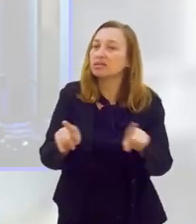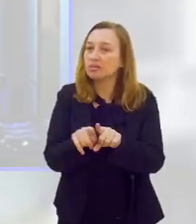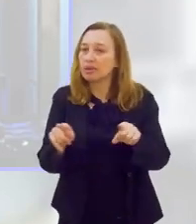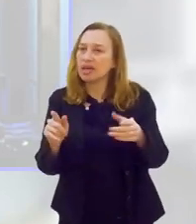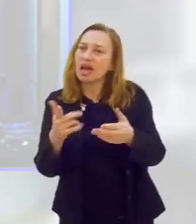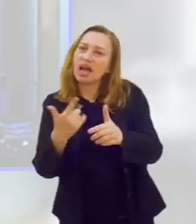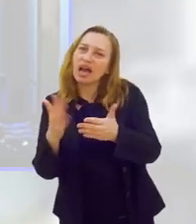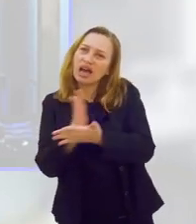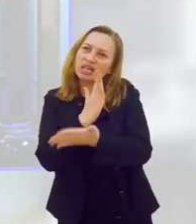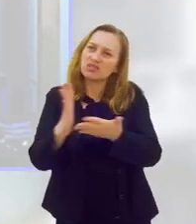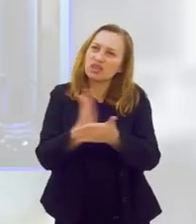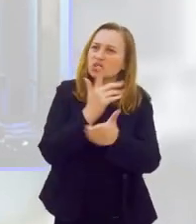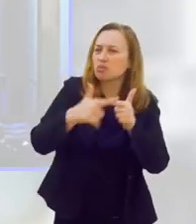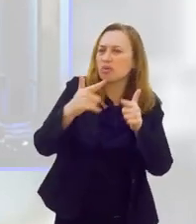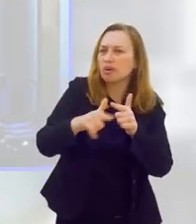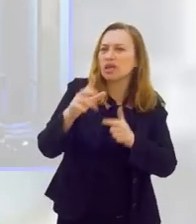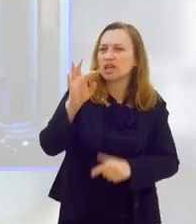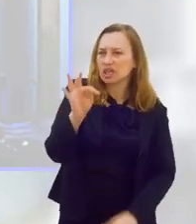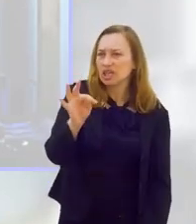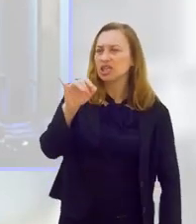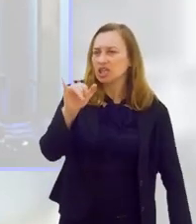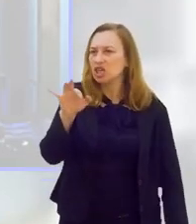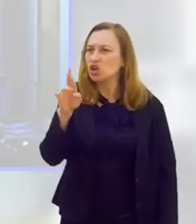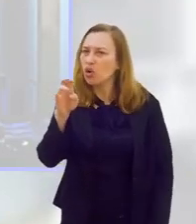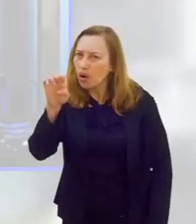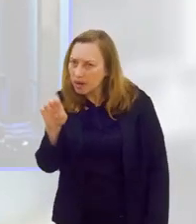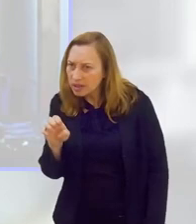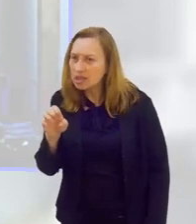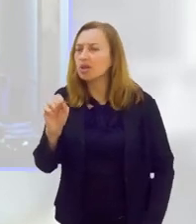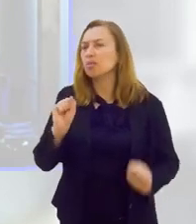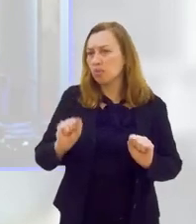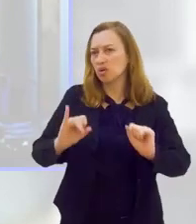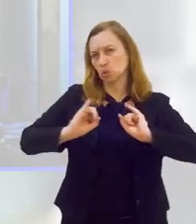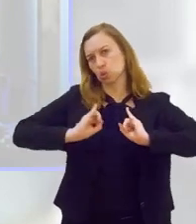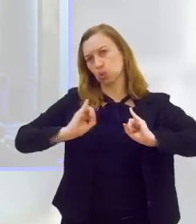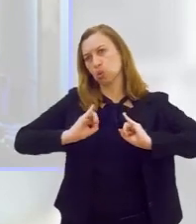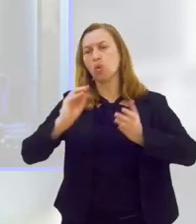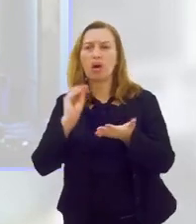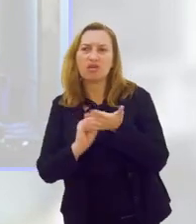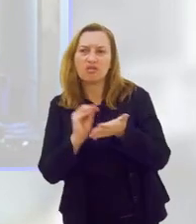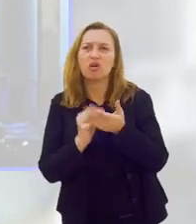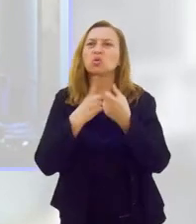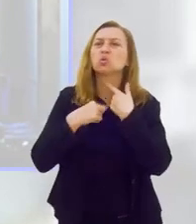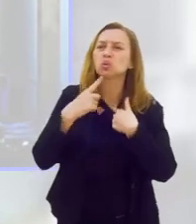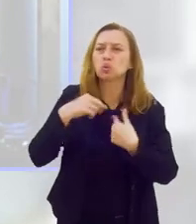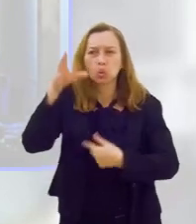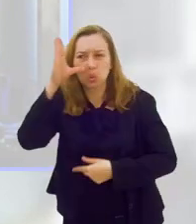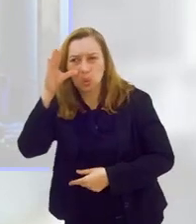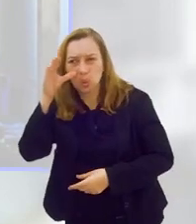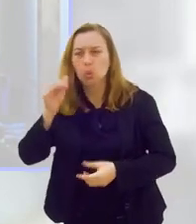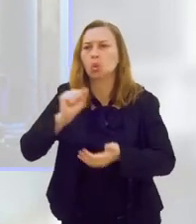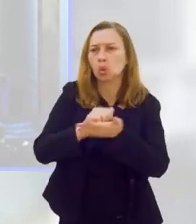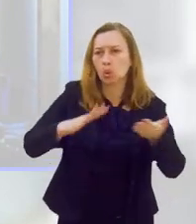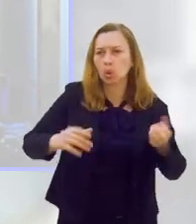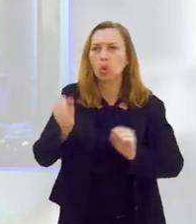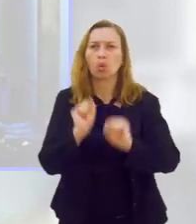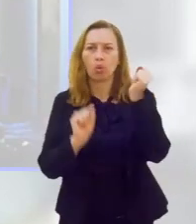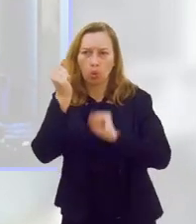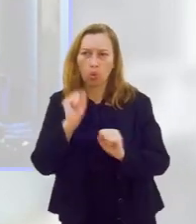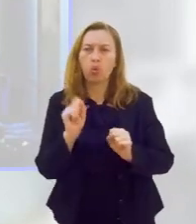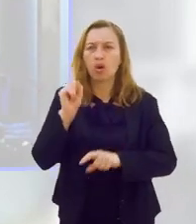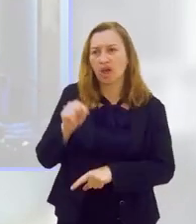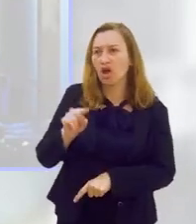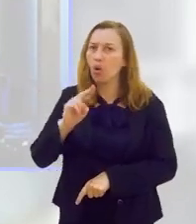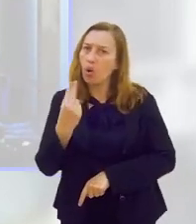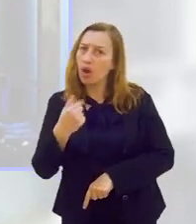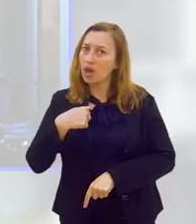também o sedentarismo ou a falta de vontade, interesse em praticar atividades físicas, né. Assim ou eu estou enganado também? Qual que é essa relação